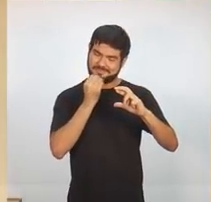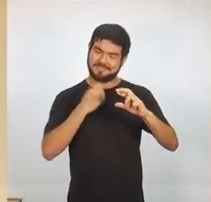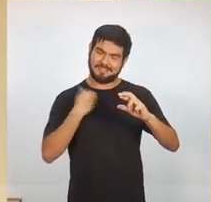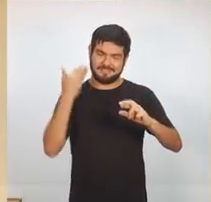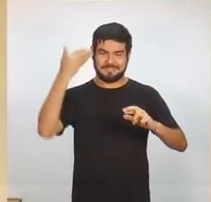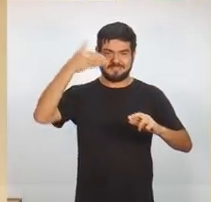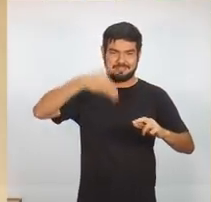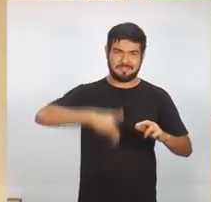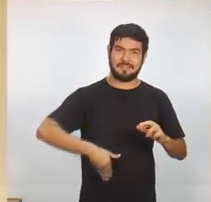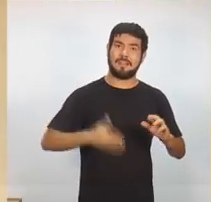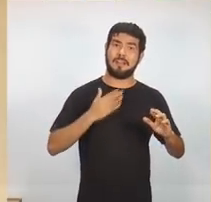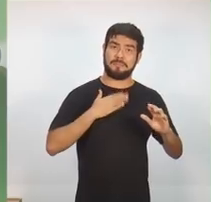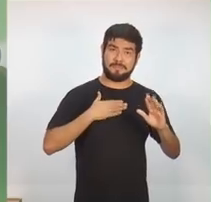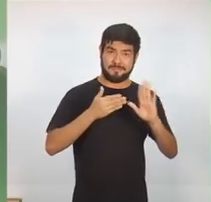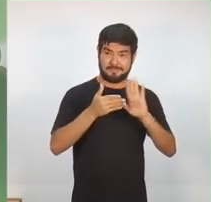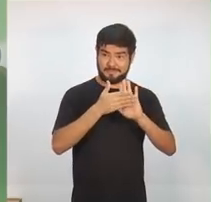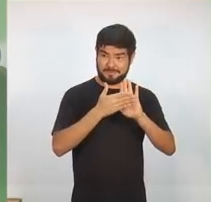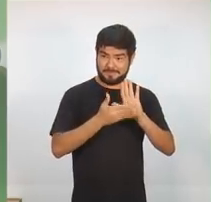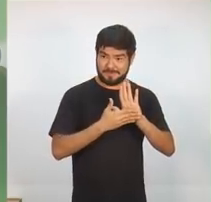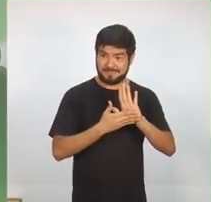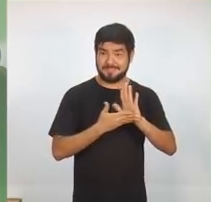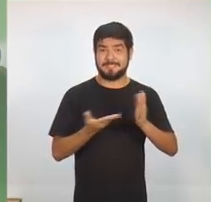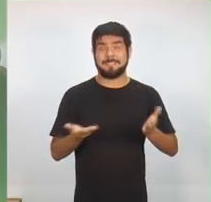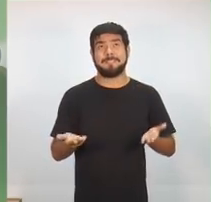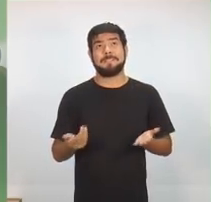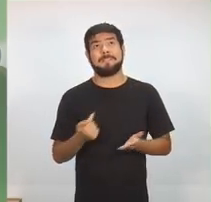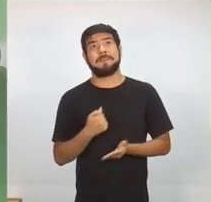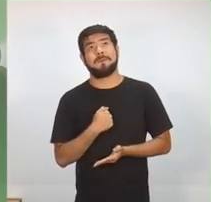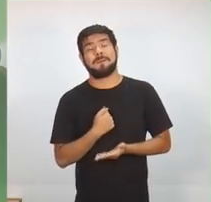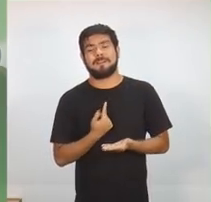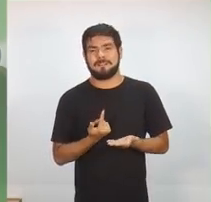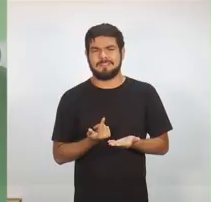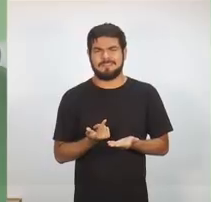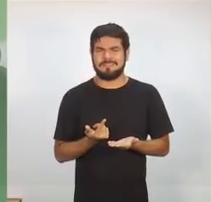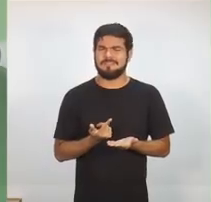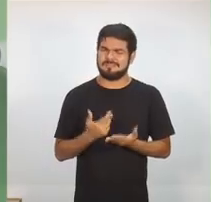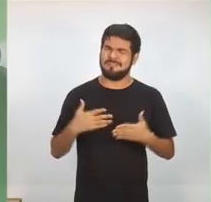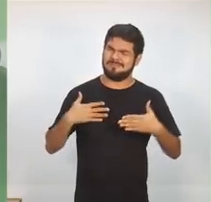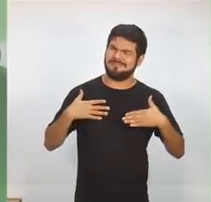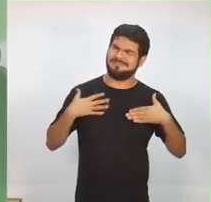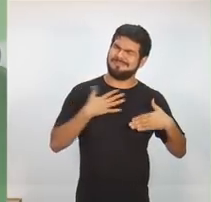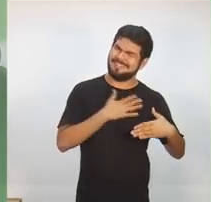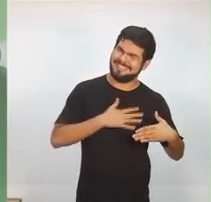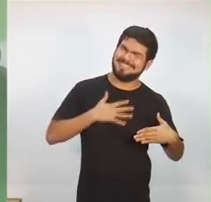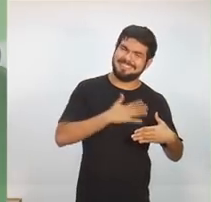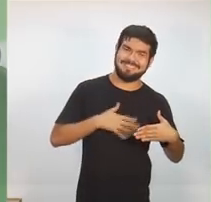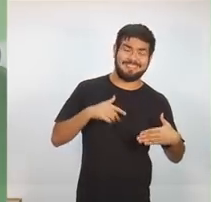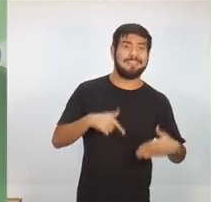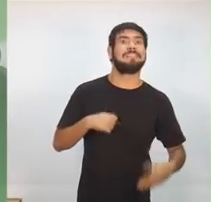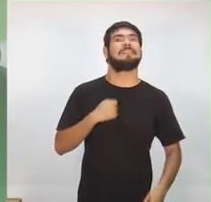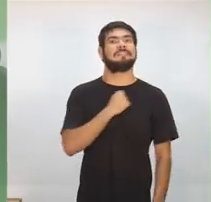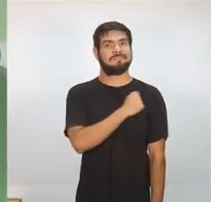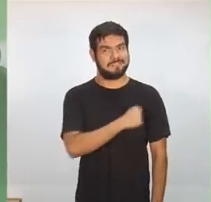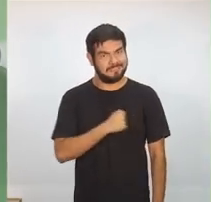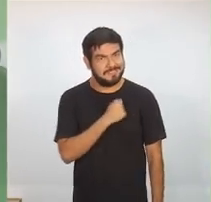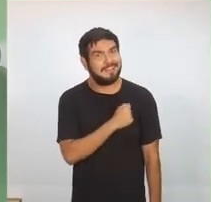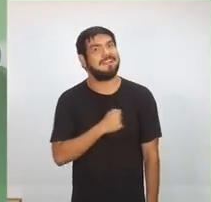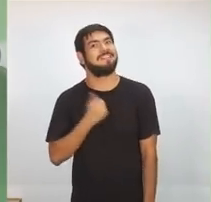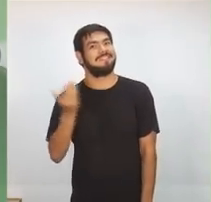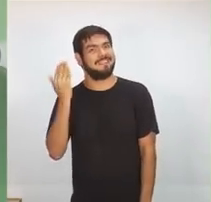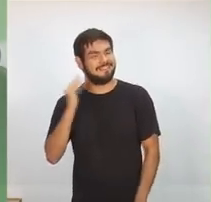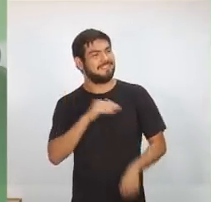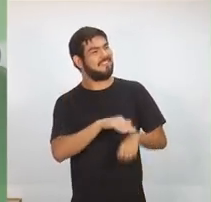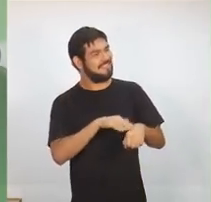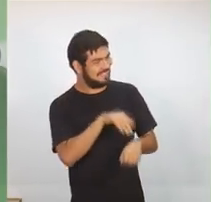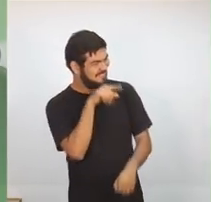apresentar as nossas propostas. Eu estou muito feliz de estar aqui. Estava com saudade, inclusive, de conversar